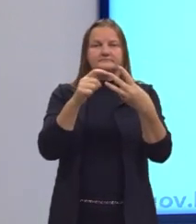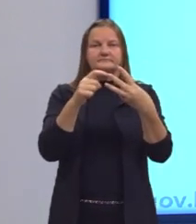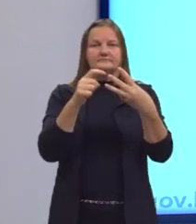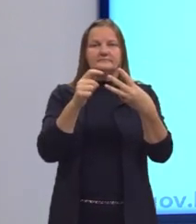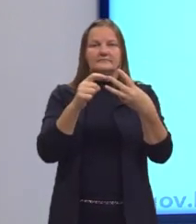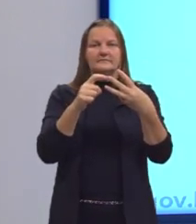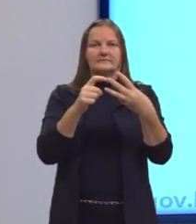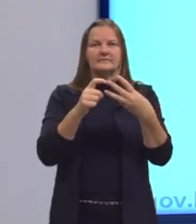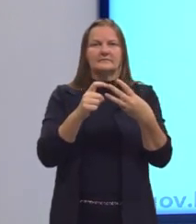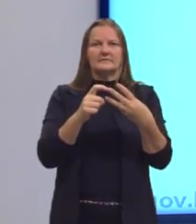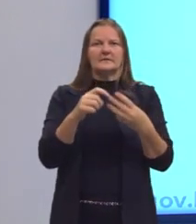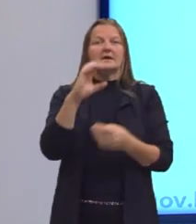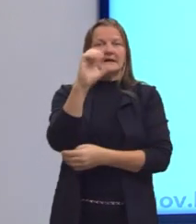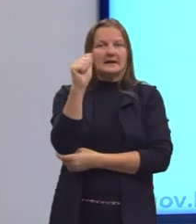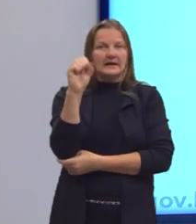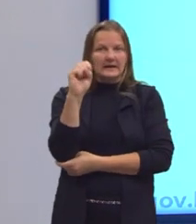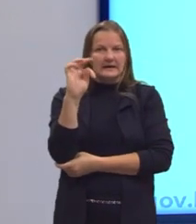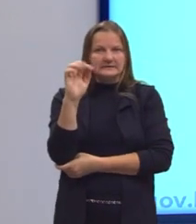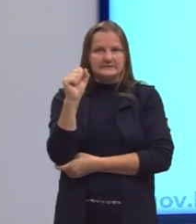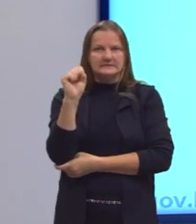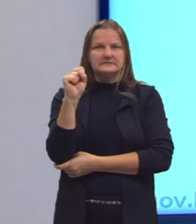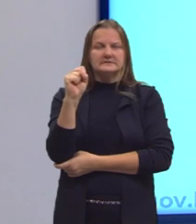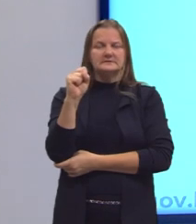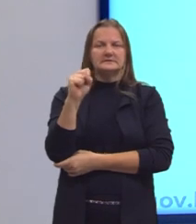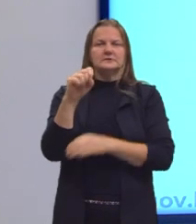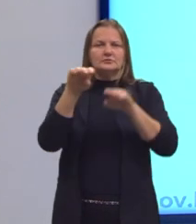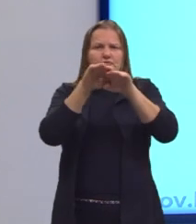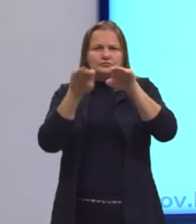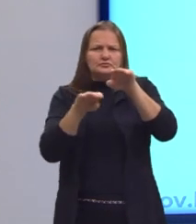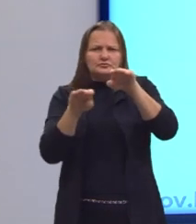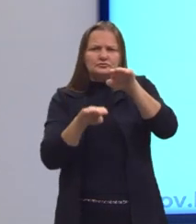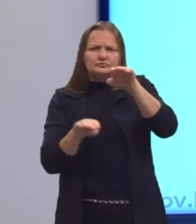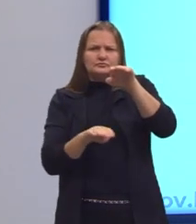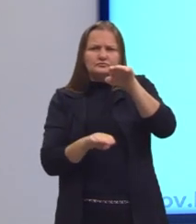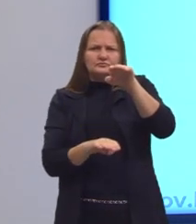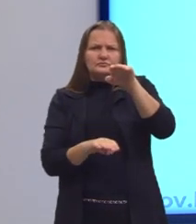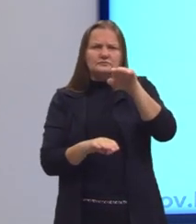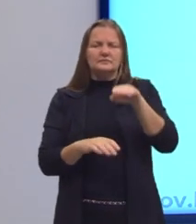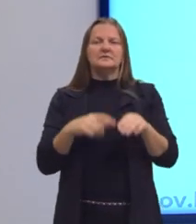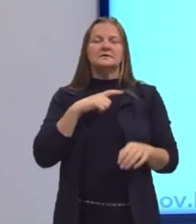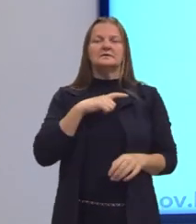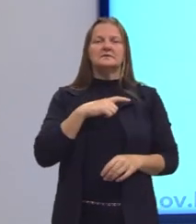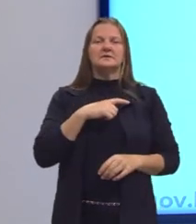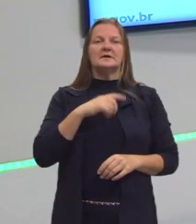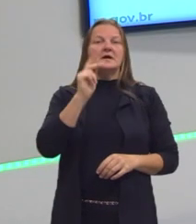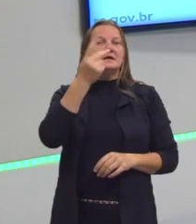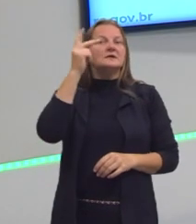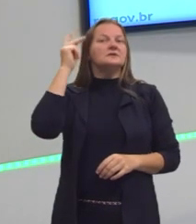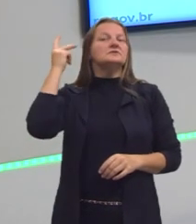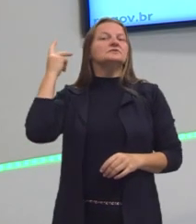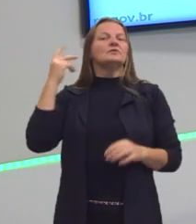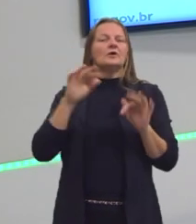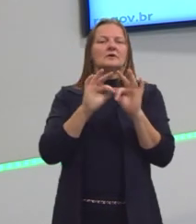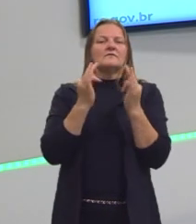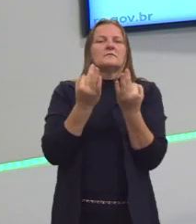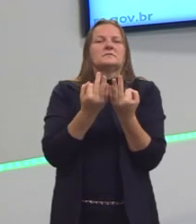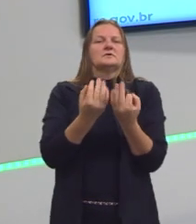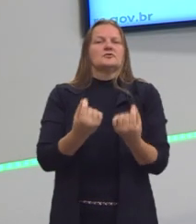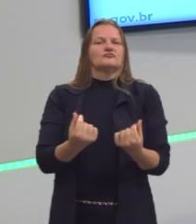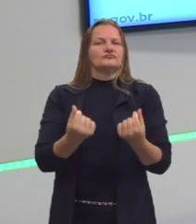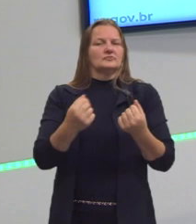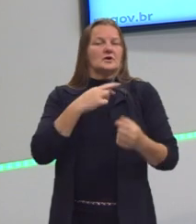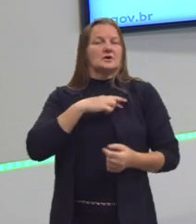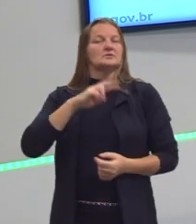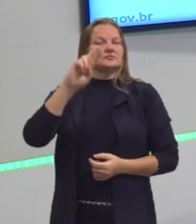relembrando, né? As castas, essa estratificação em forma de castas, ela tem muito a com a história da família, com a questão da